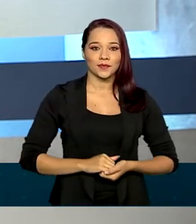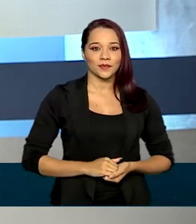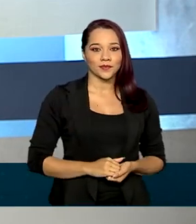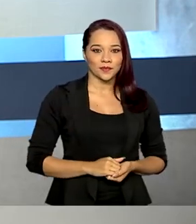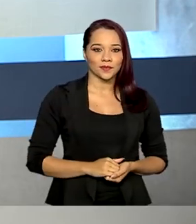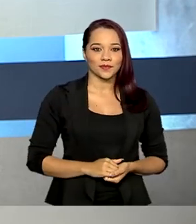.br.